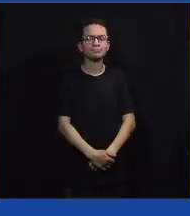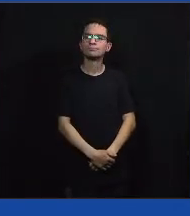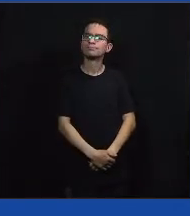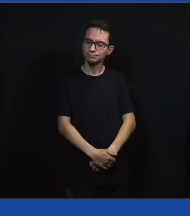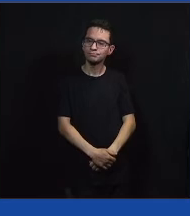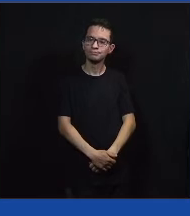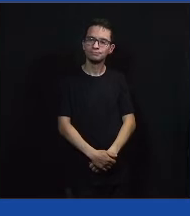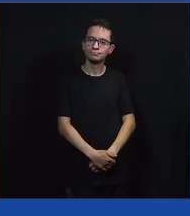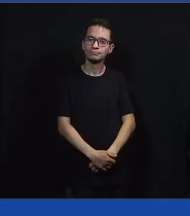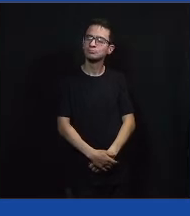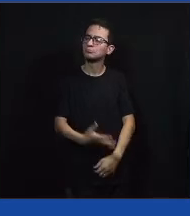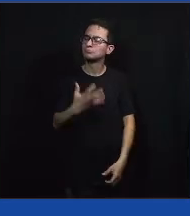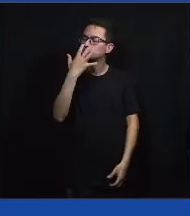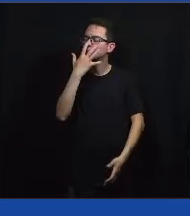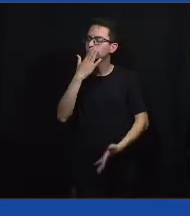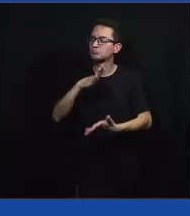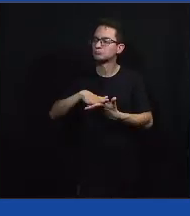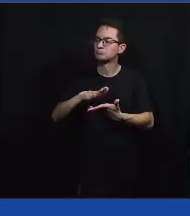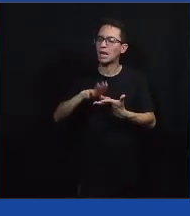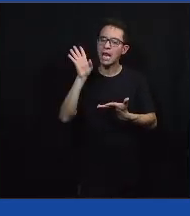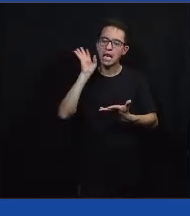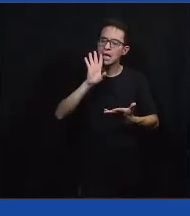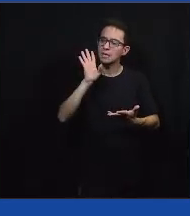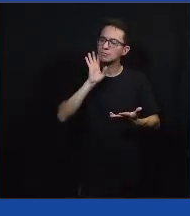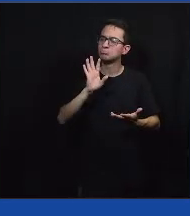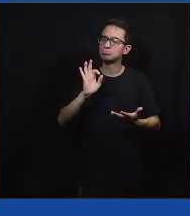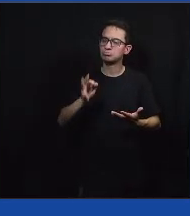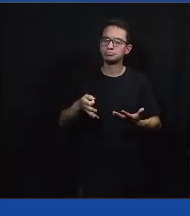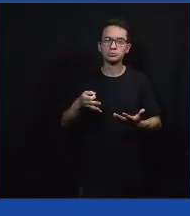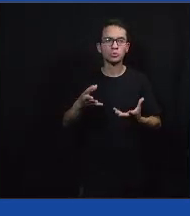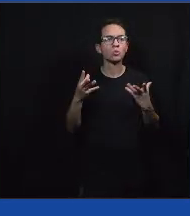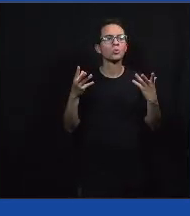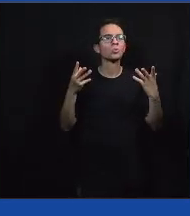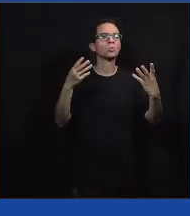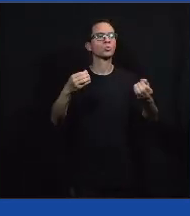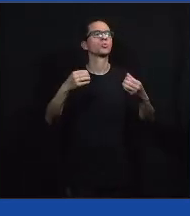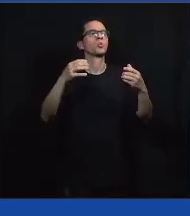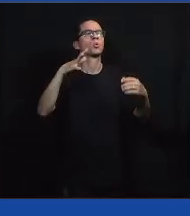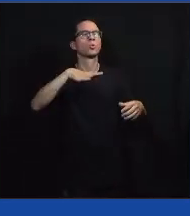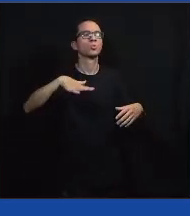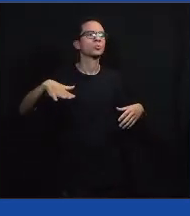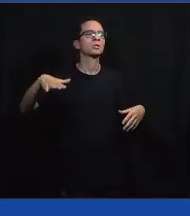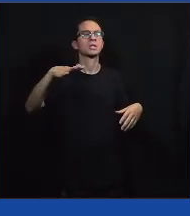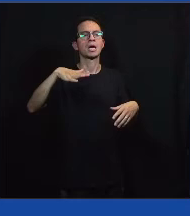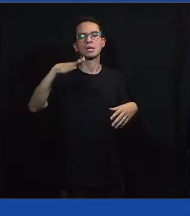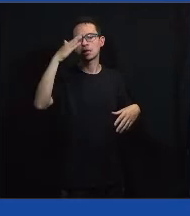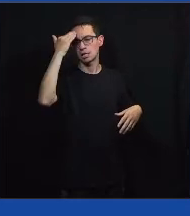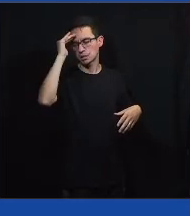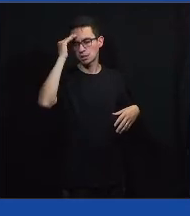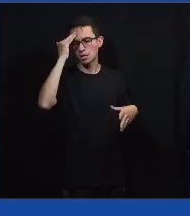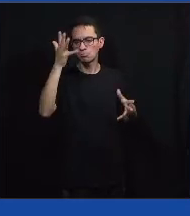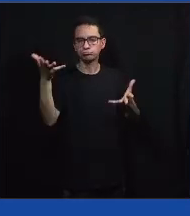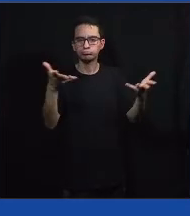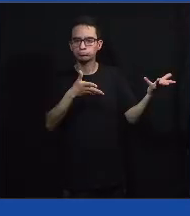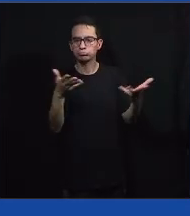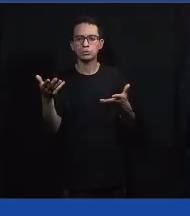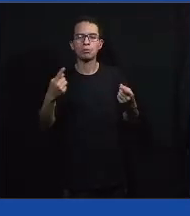Muito legal, Cris. O que você vê de esferas ou instituições que poderiam estar envolvidas nessa política?